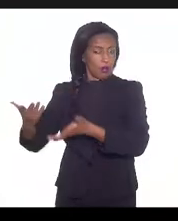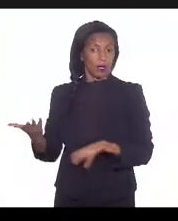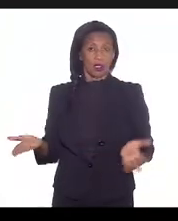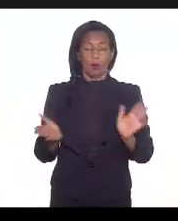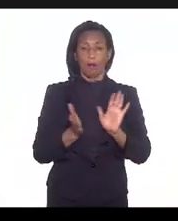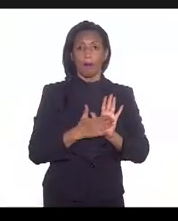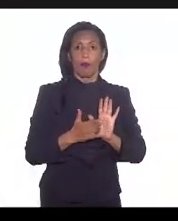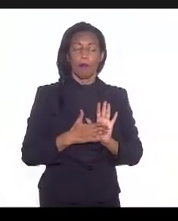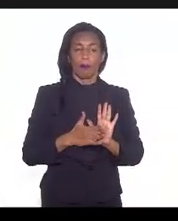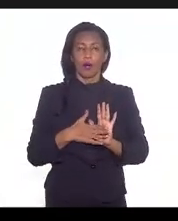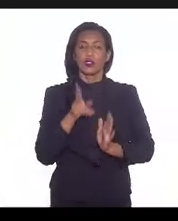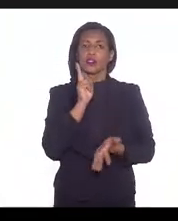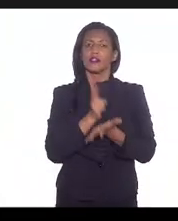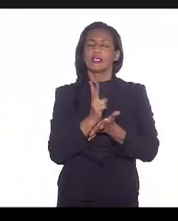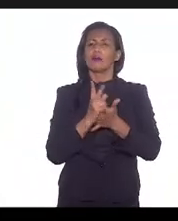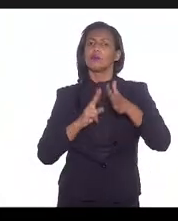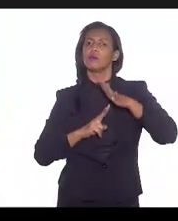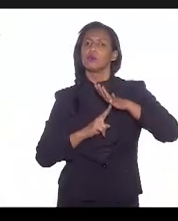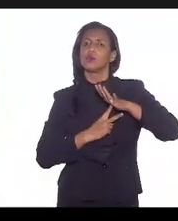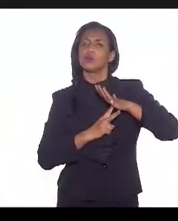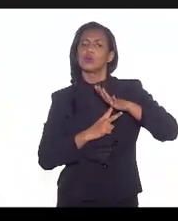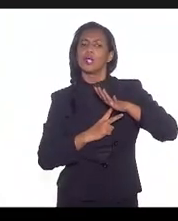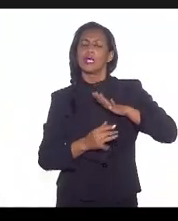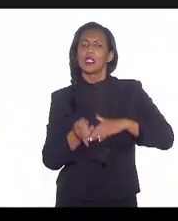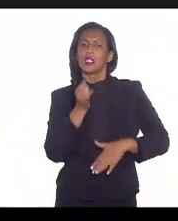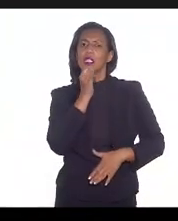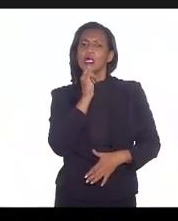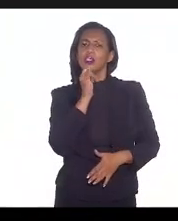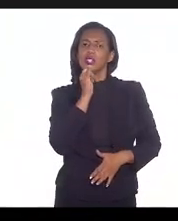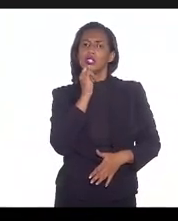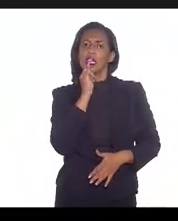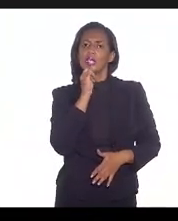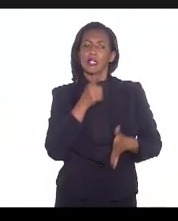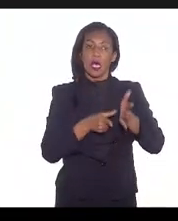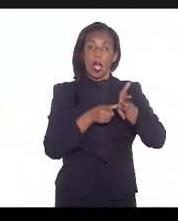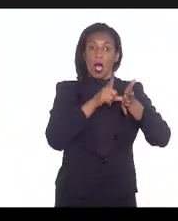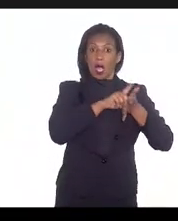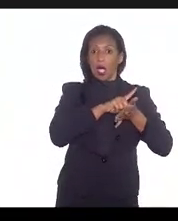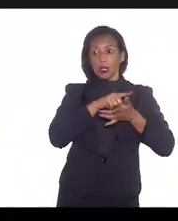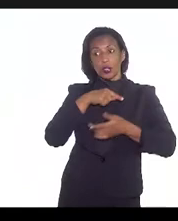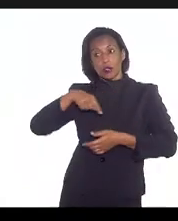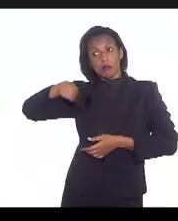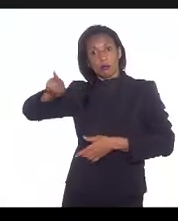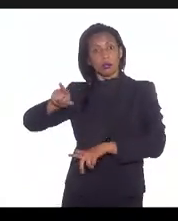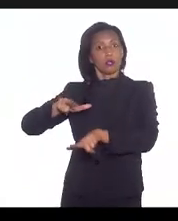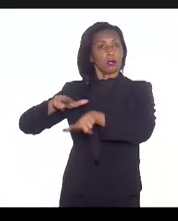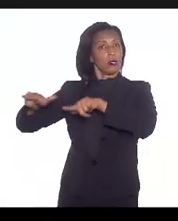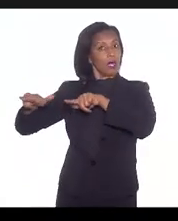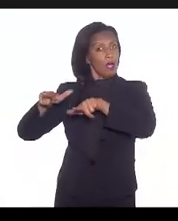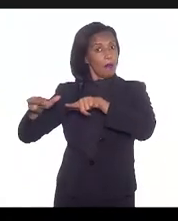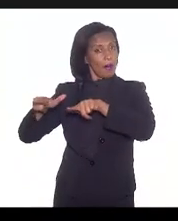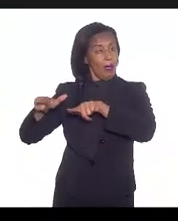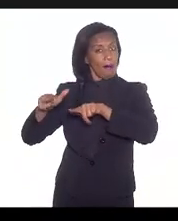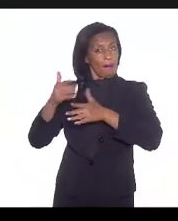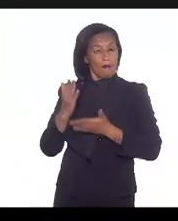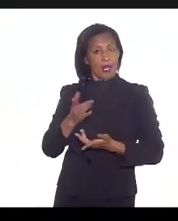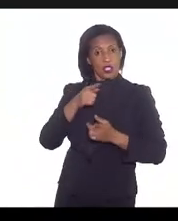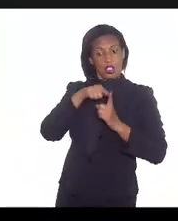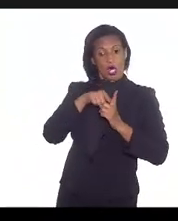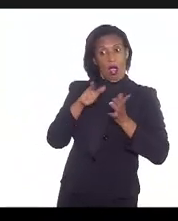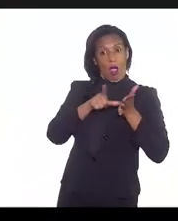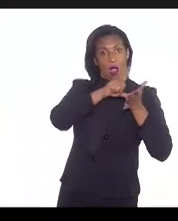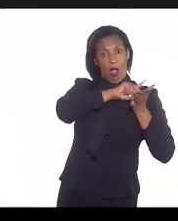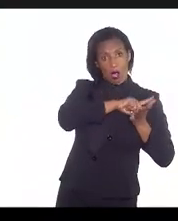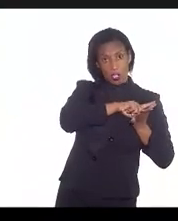proposta que sempre foi do sindicato é que se testasse antes do embarque, no meio do embarque e no final do